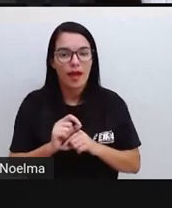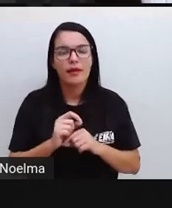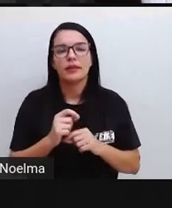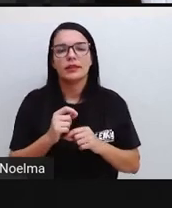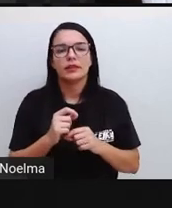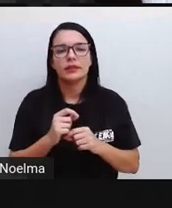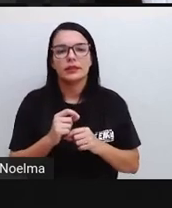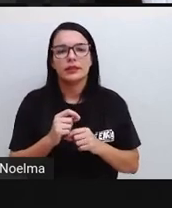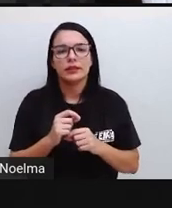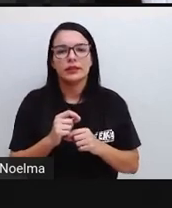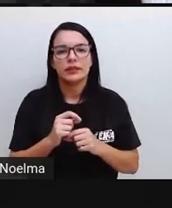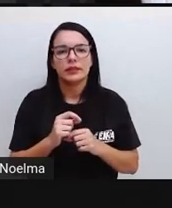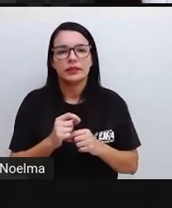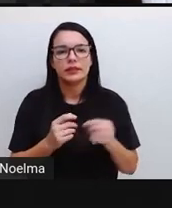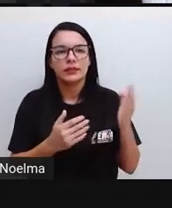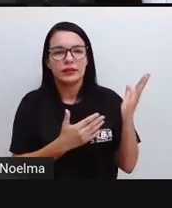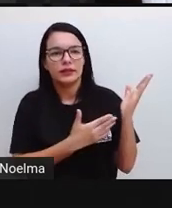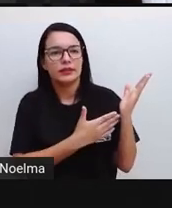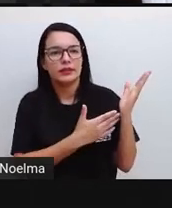decimal. Vamos lá?